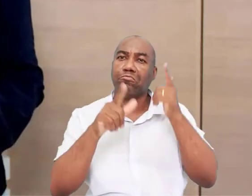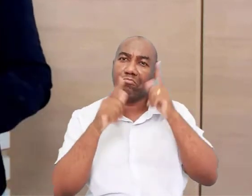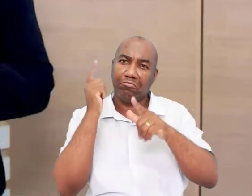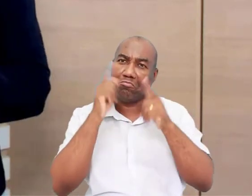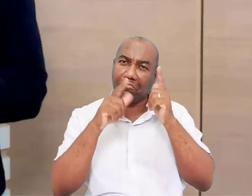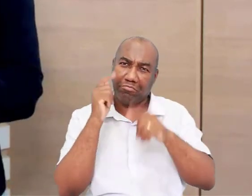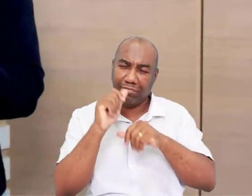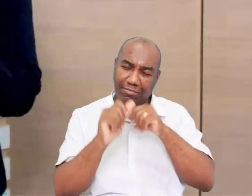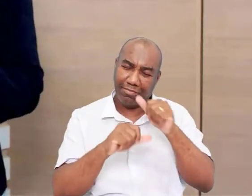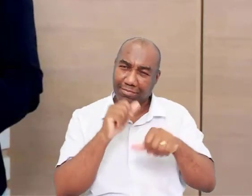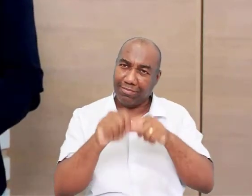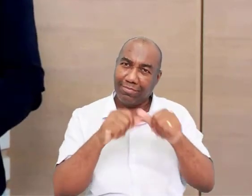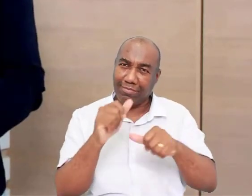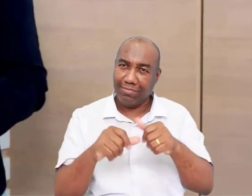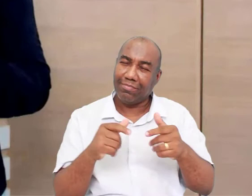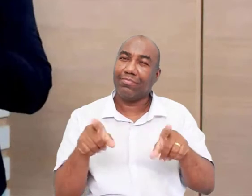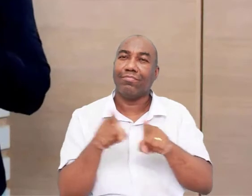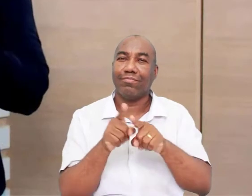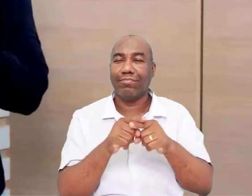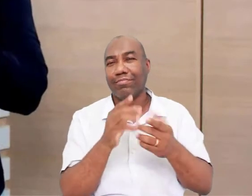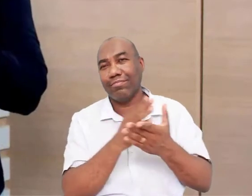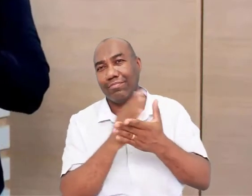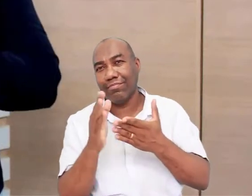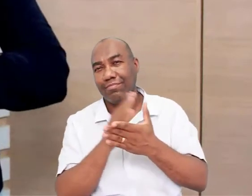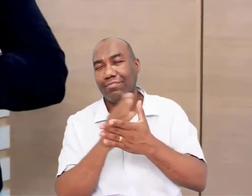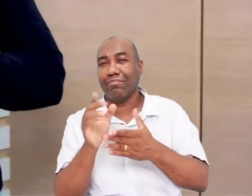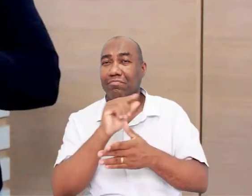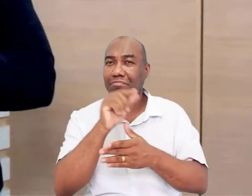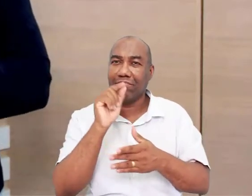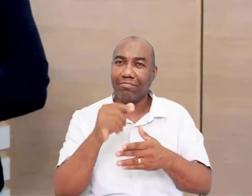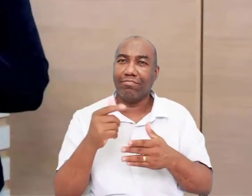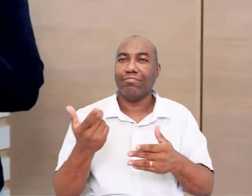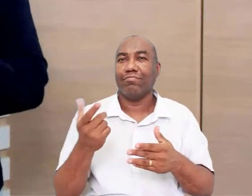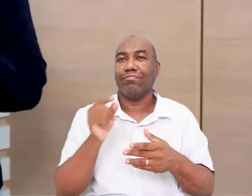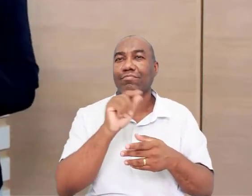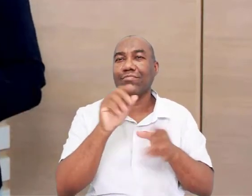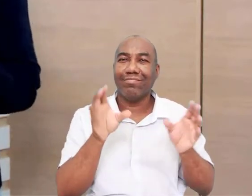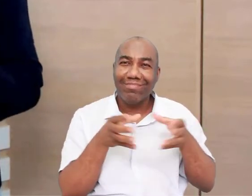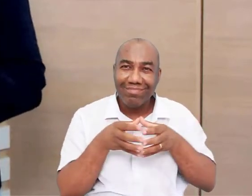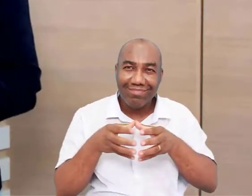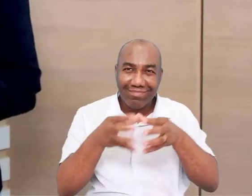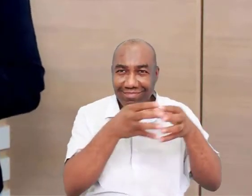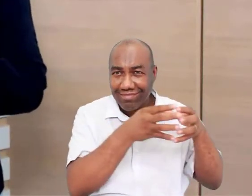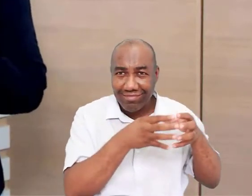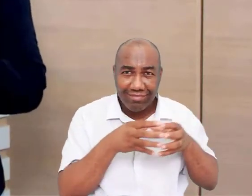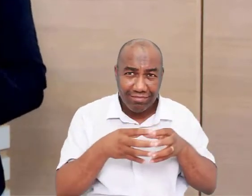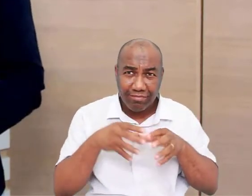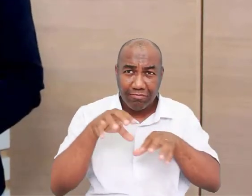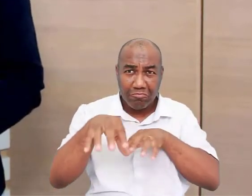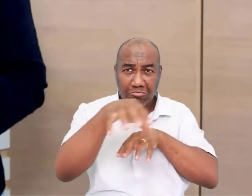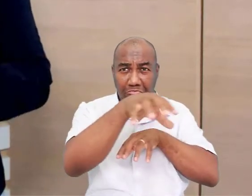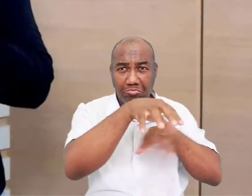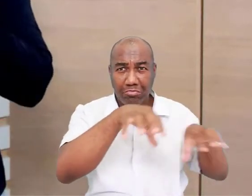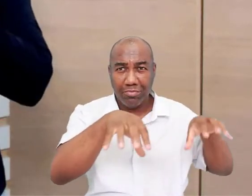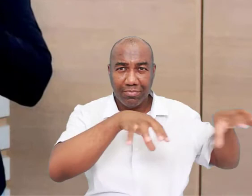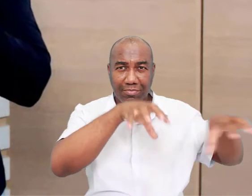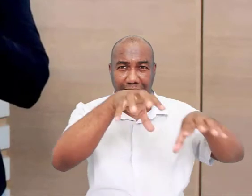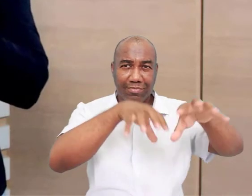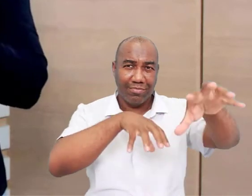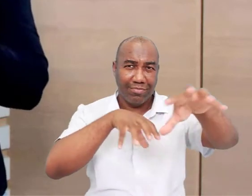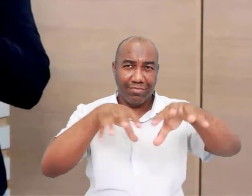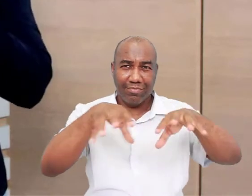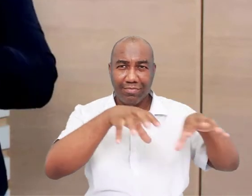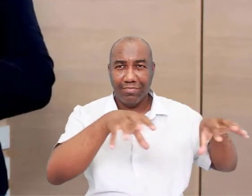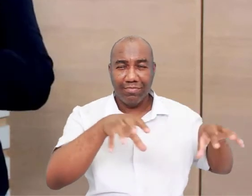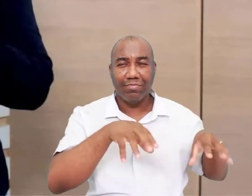relações entre eles e os outros seres que ele convive, né? E essa transformação do ambiente vai gerar uma mudança na